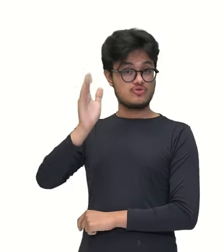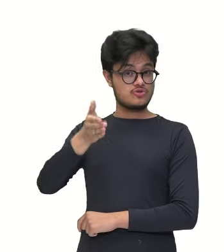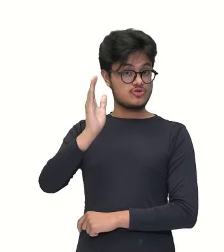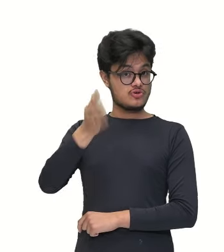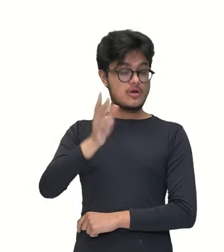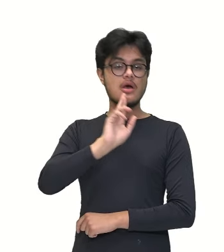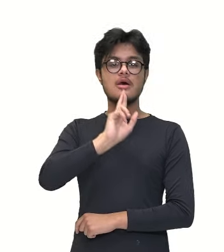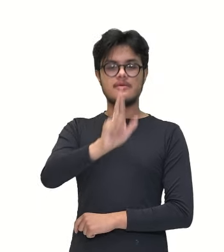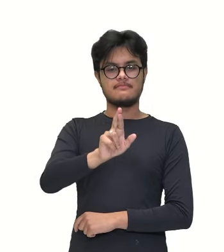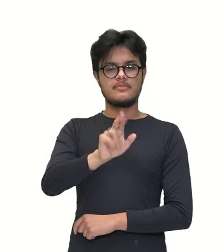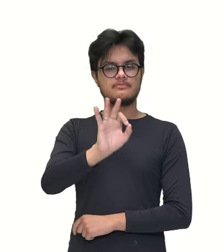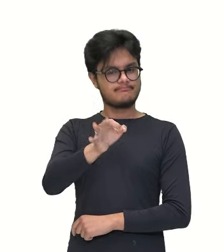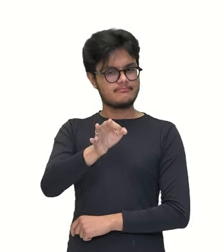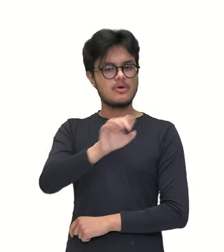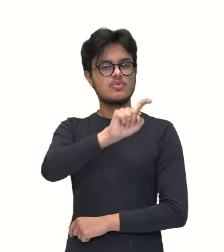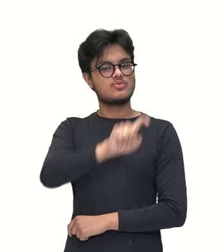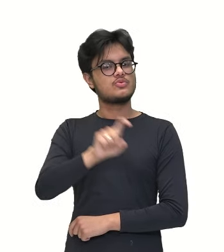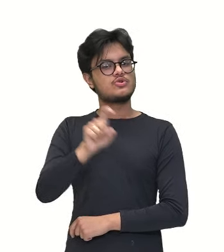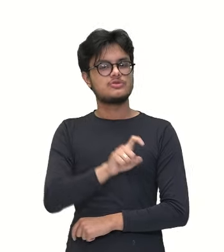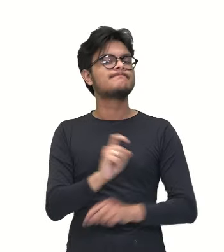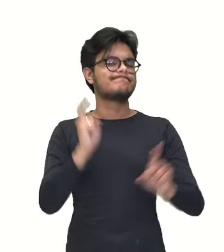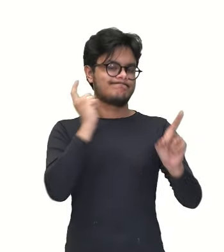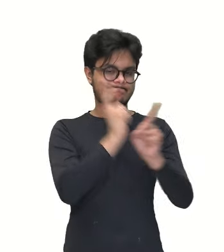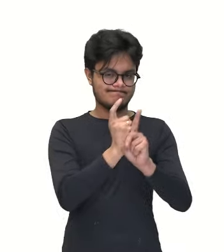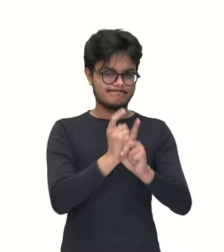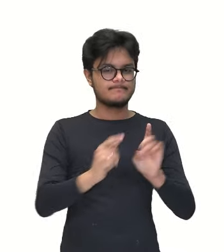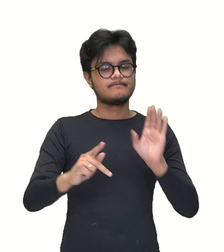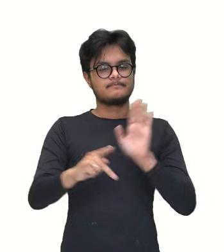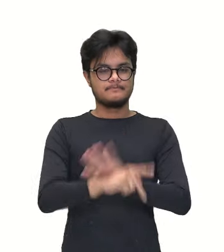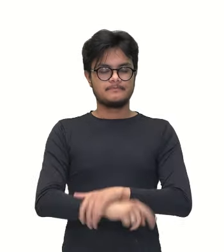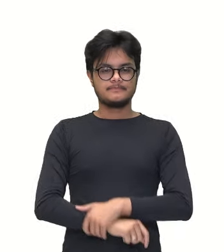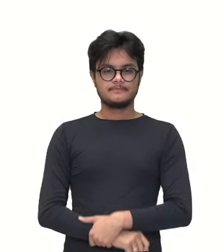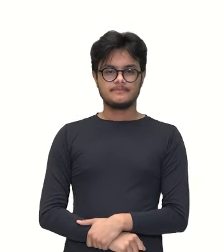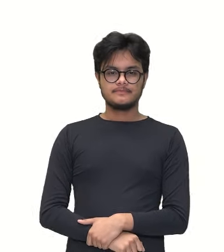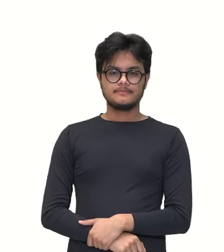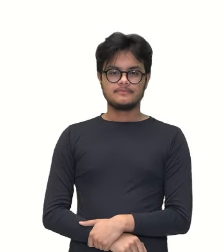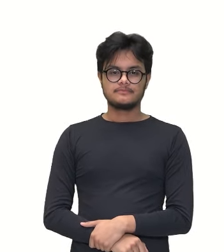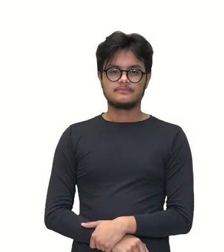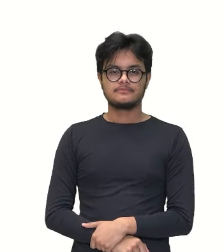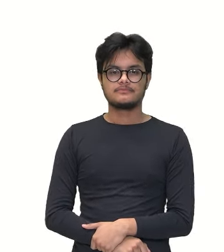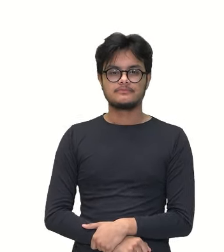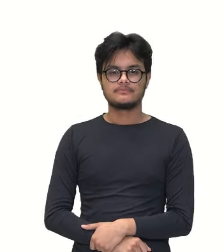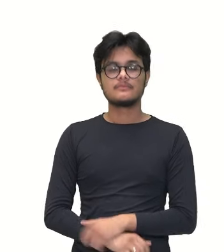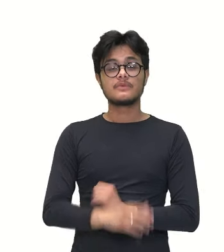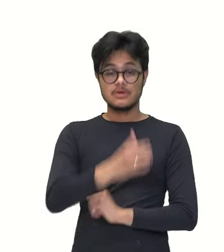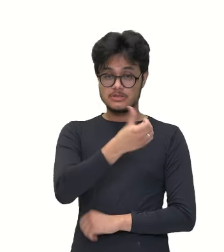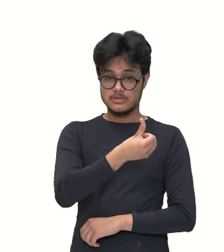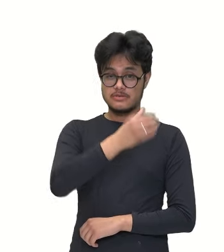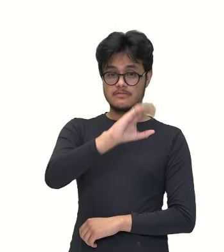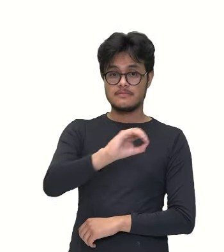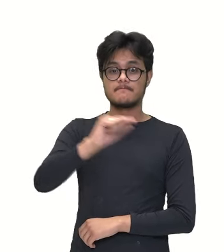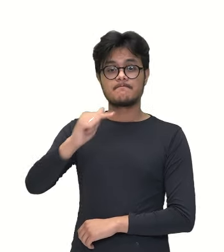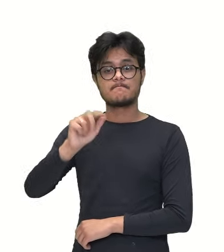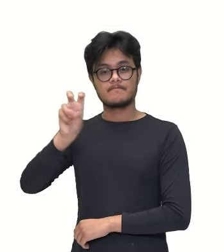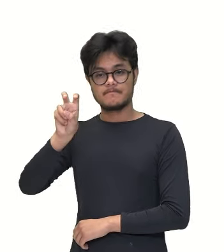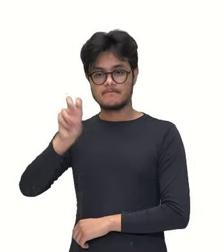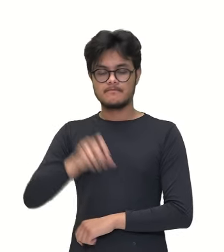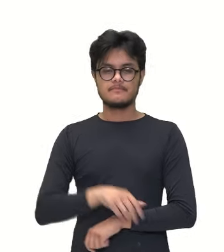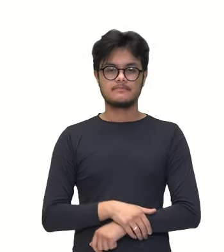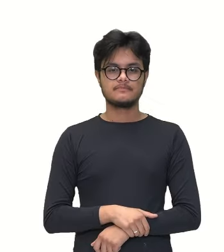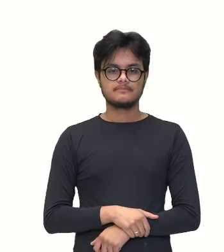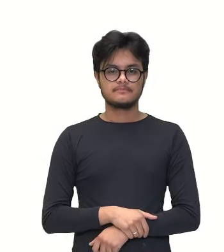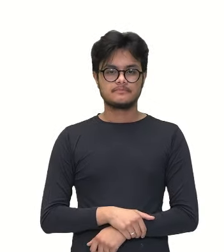o X aqui que a gente encontraria já seria os 6.075 tijolos, né? Por quê?